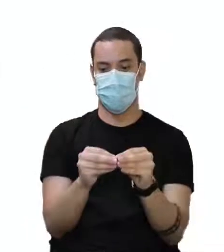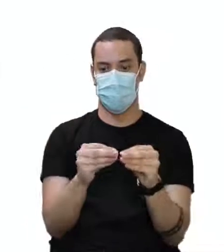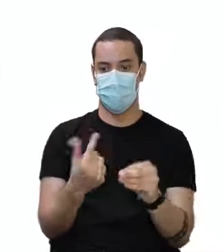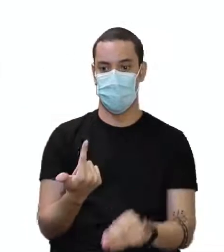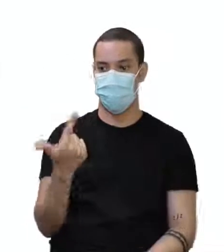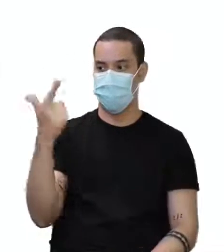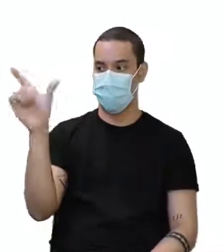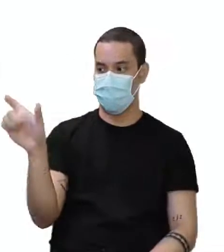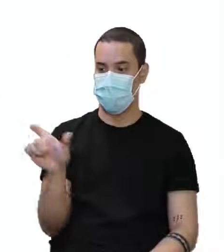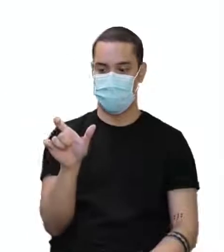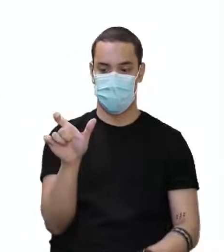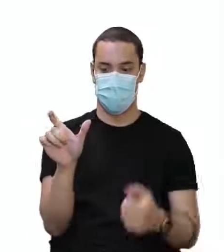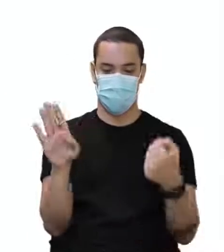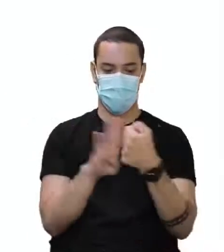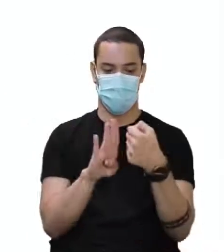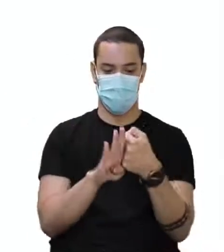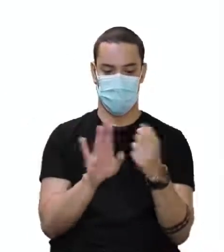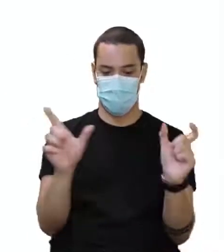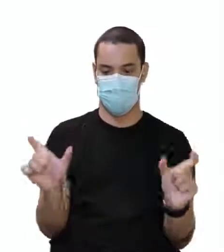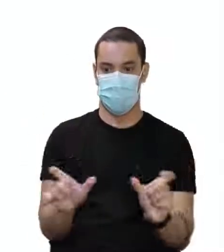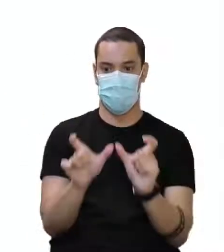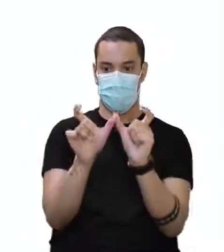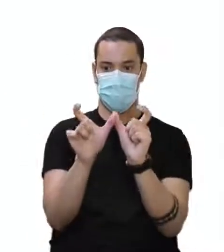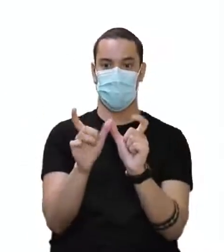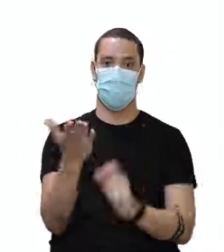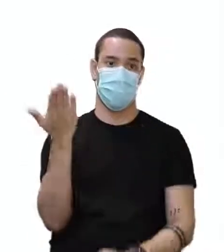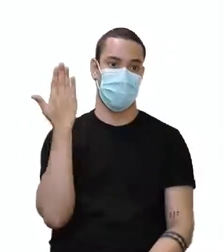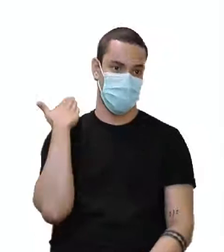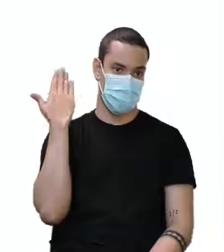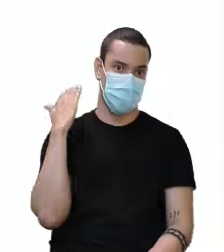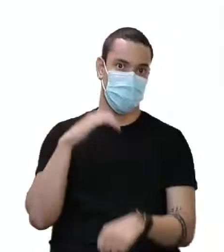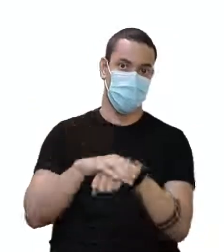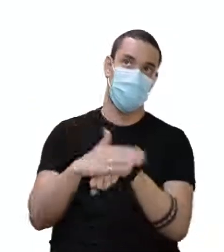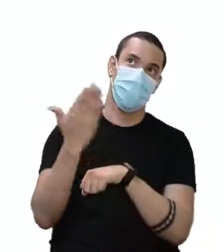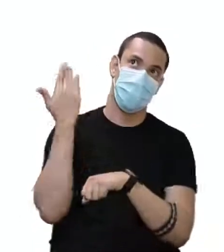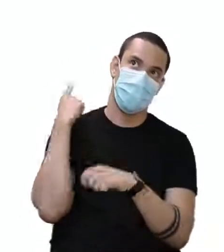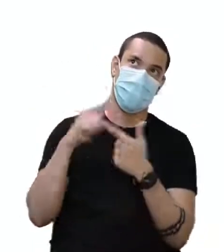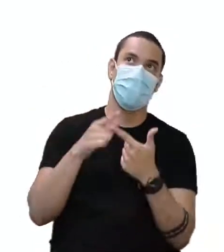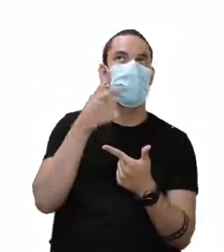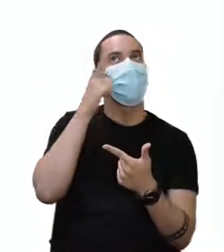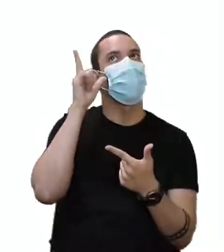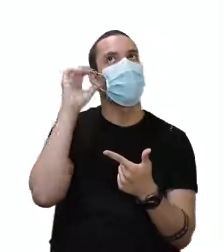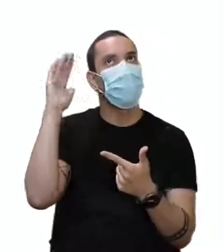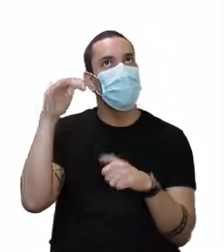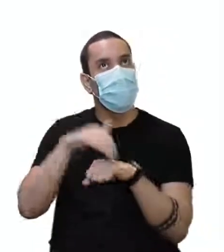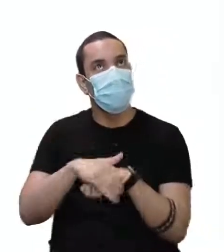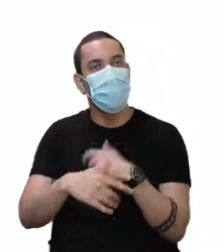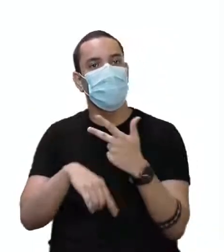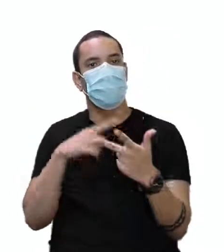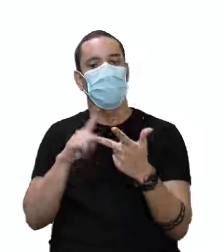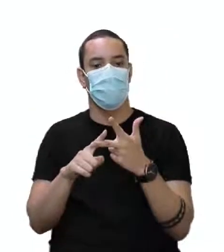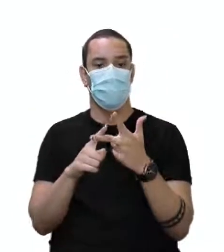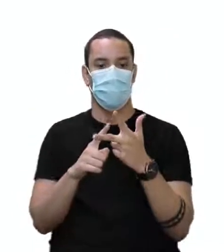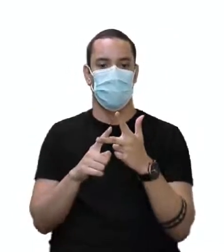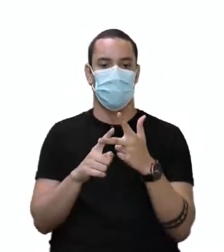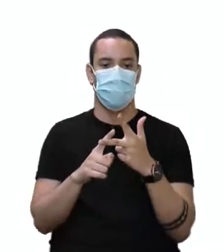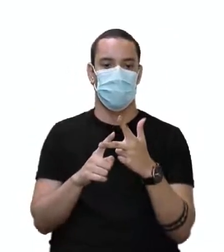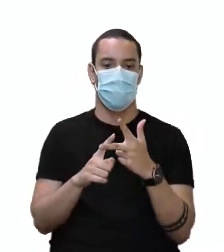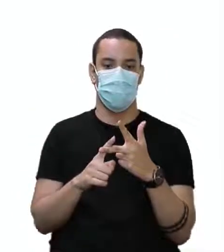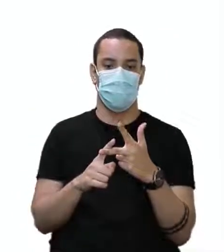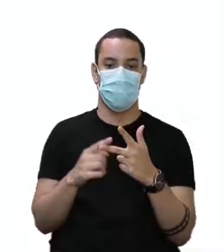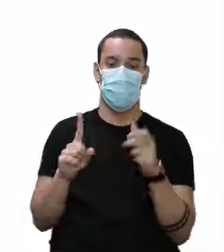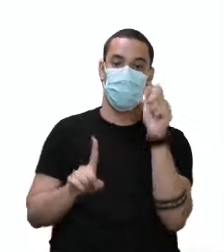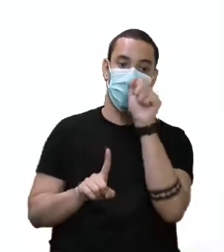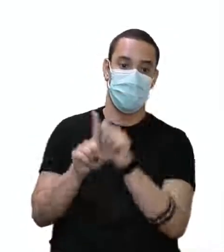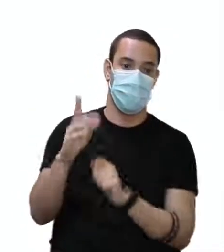substantivos. Então, last night, noite passada, ou ontem à noite. Last Monday,